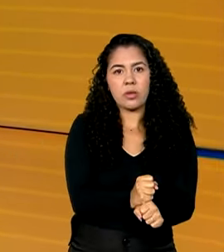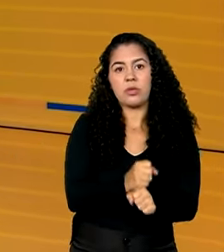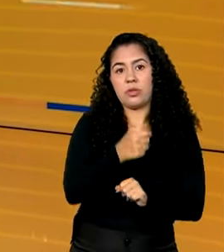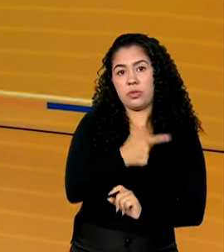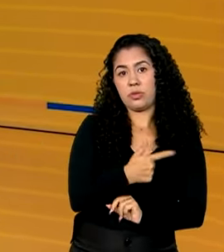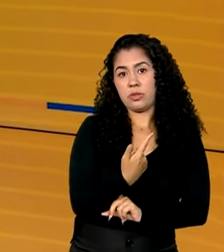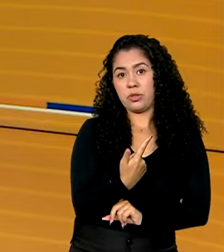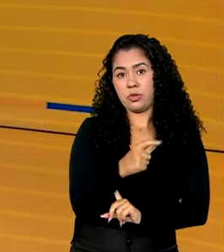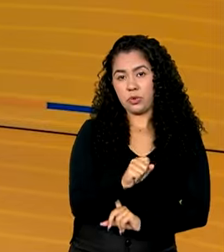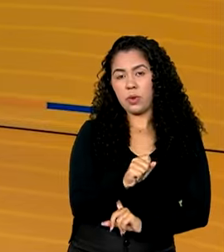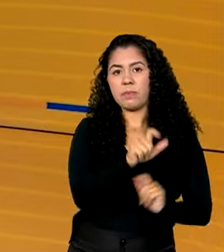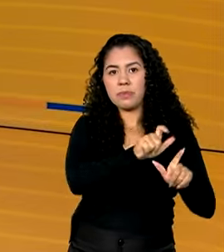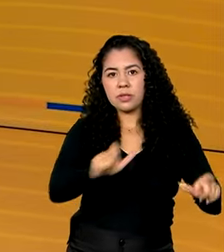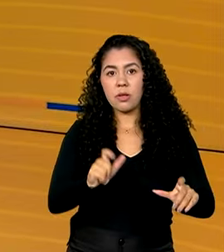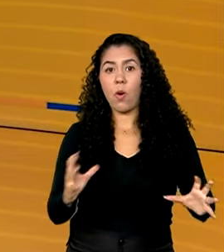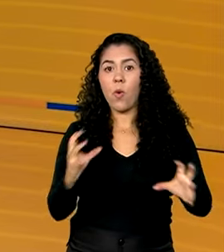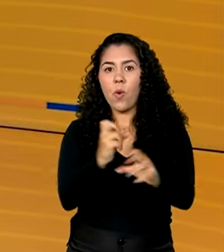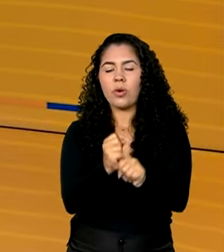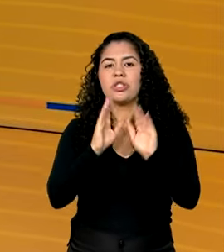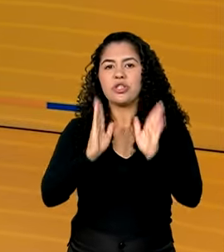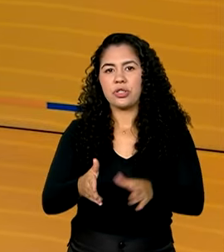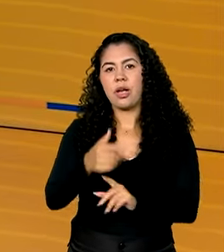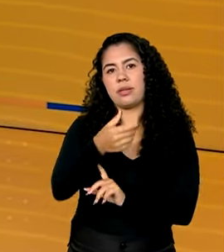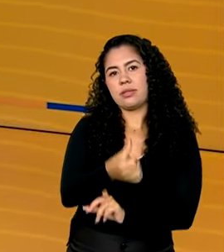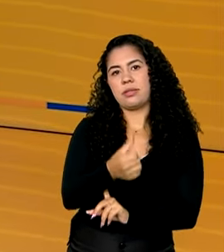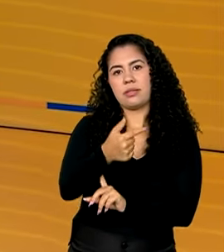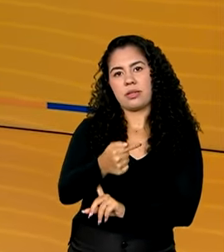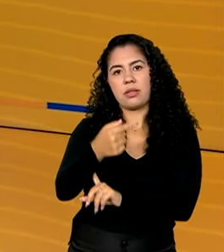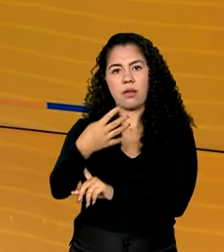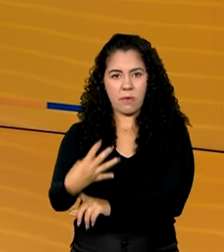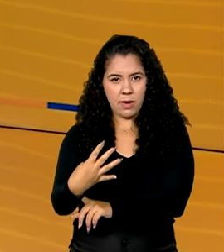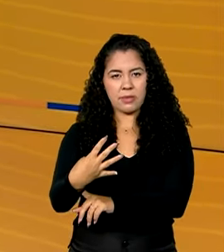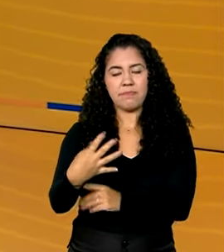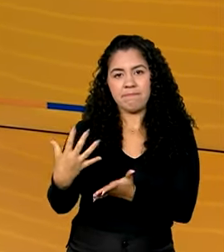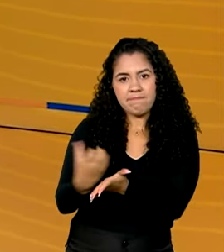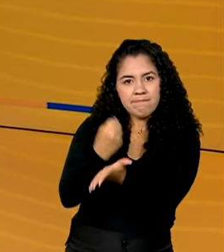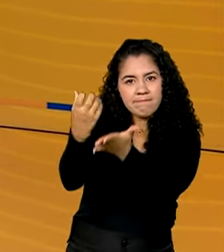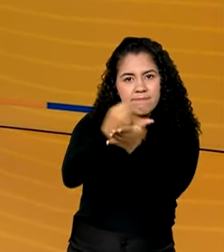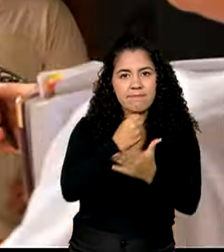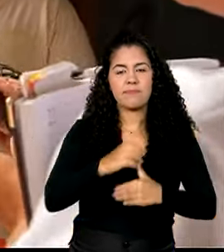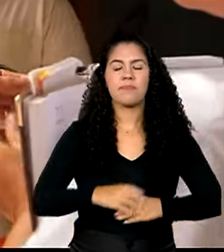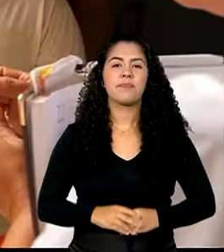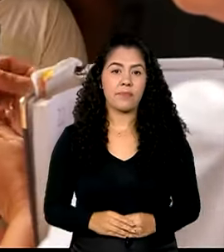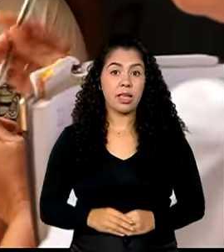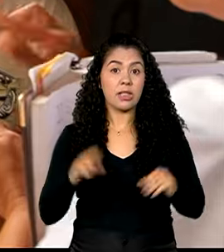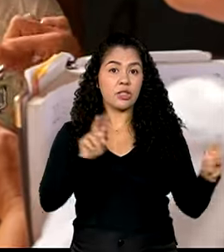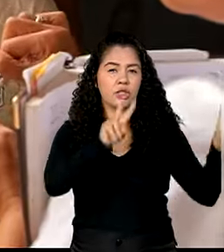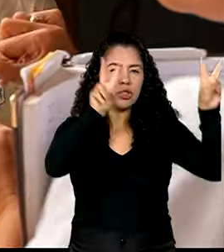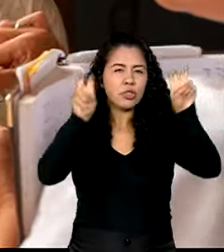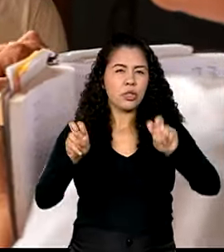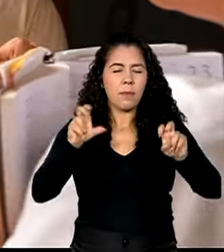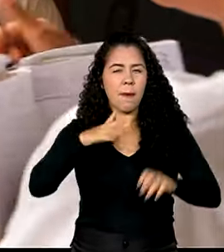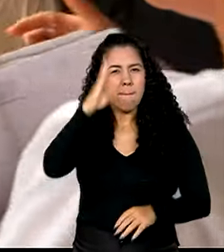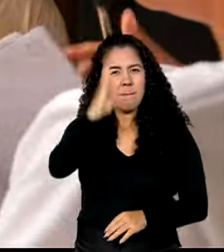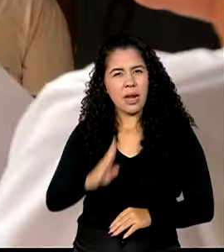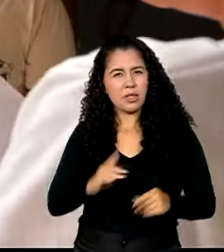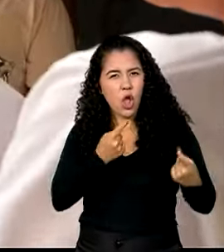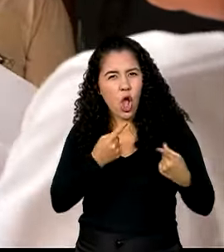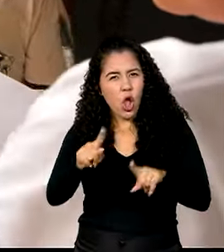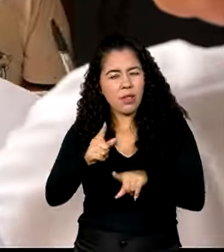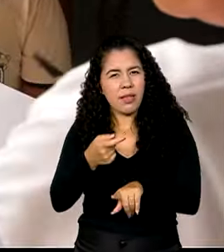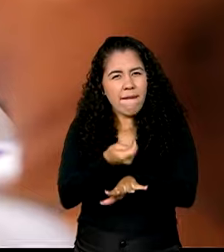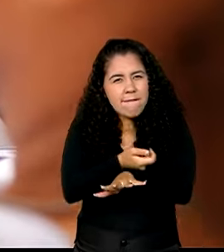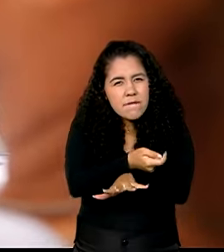passageiros. No total, foram resgatadas do Líbano 674 pessoas. No quadro Brasil contra a fake,